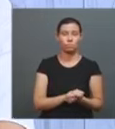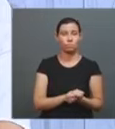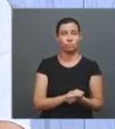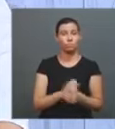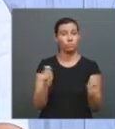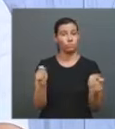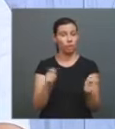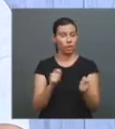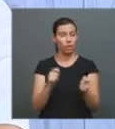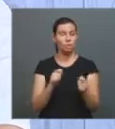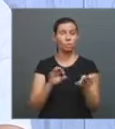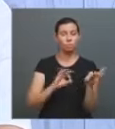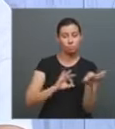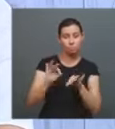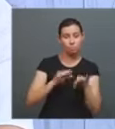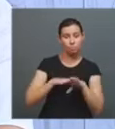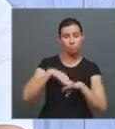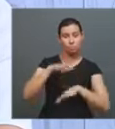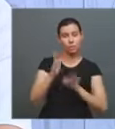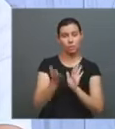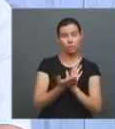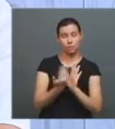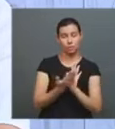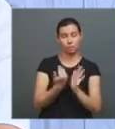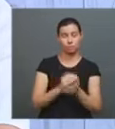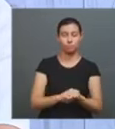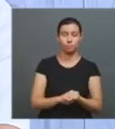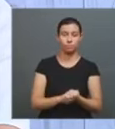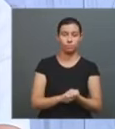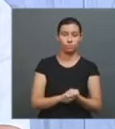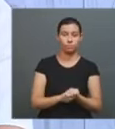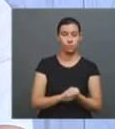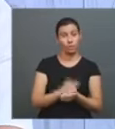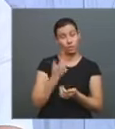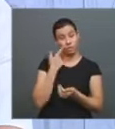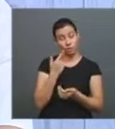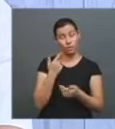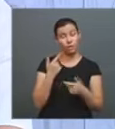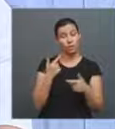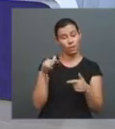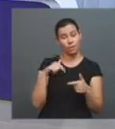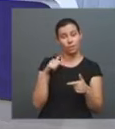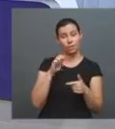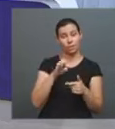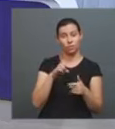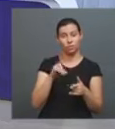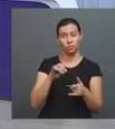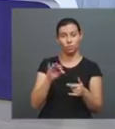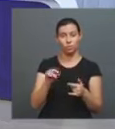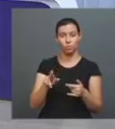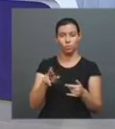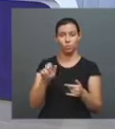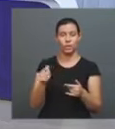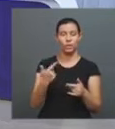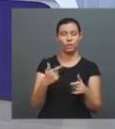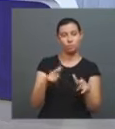publicar mais livros. Claro, dado o tamanho da editora. Interessante. Puxando, então, esse gancho, e